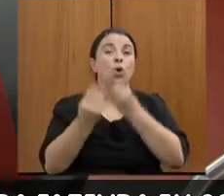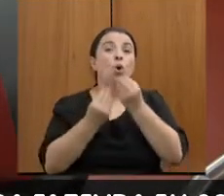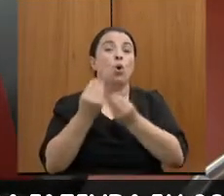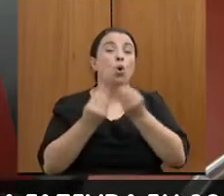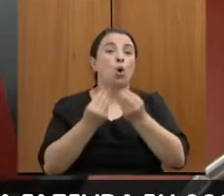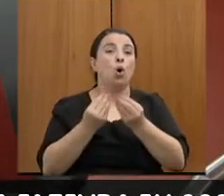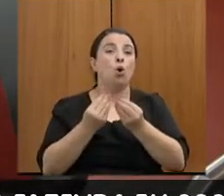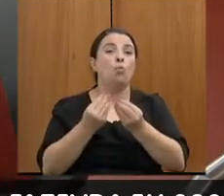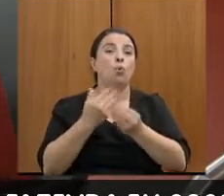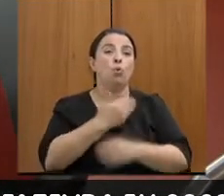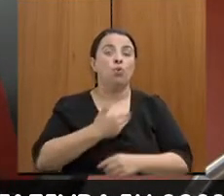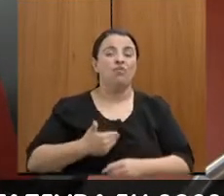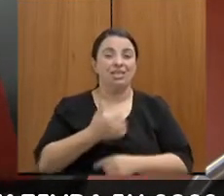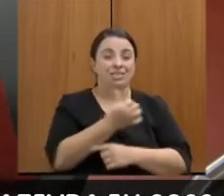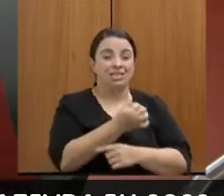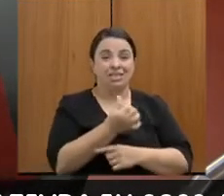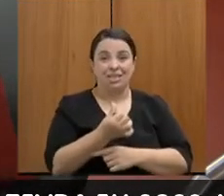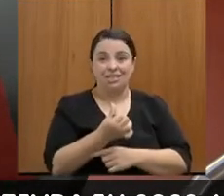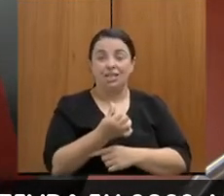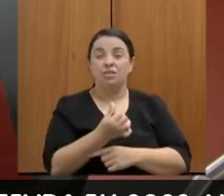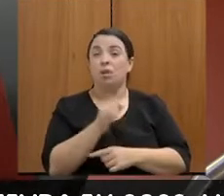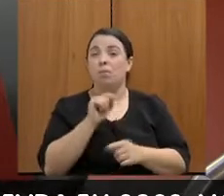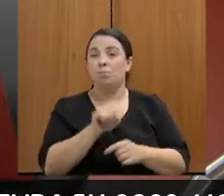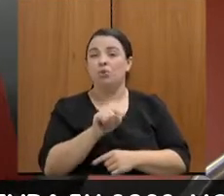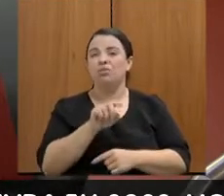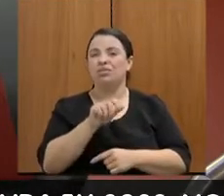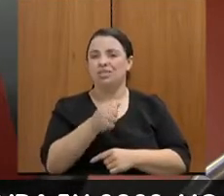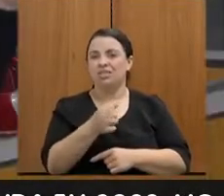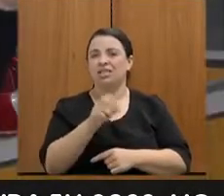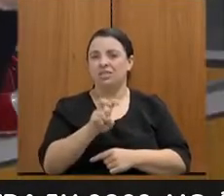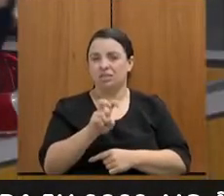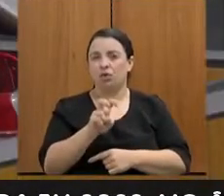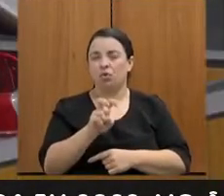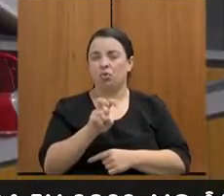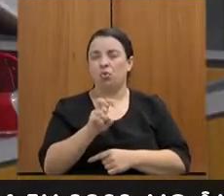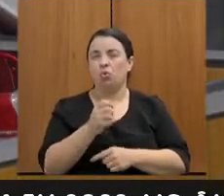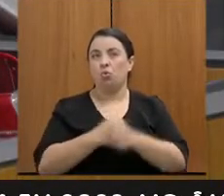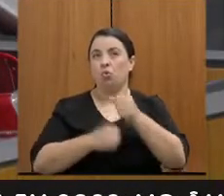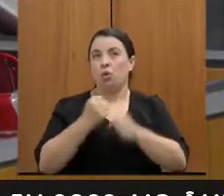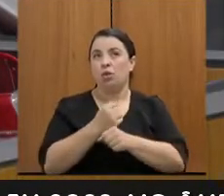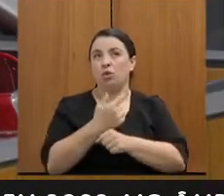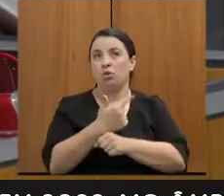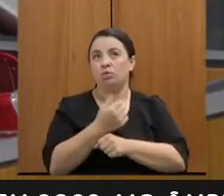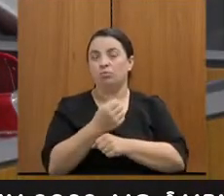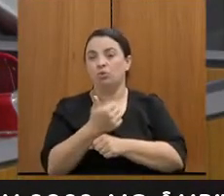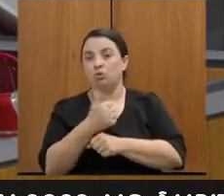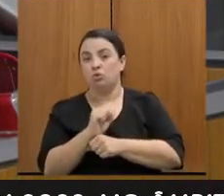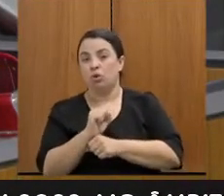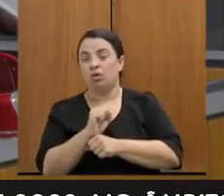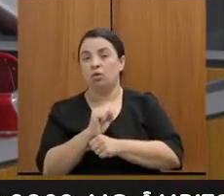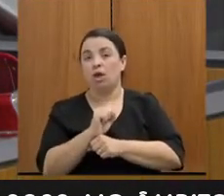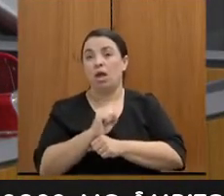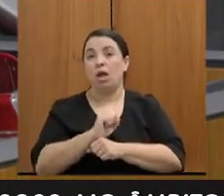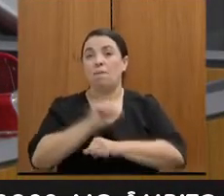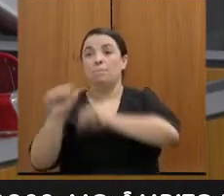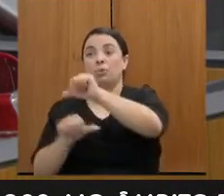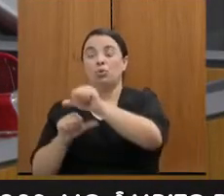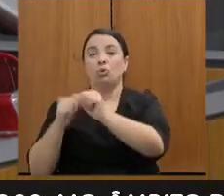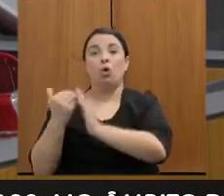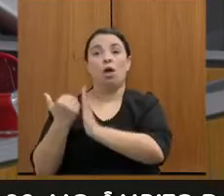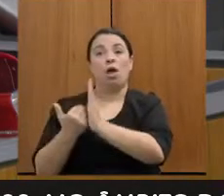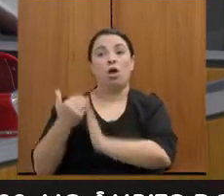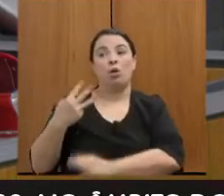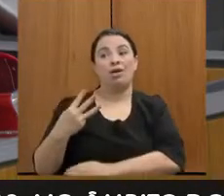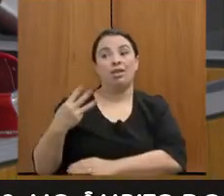,65% em 2018, com gasto de pessoal, e foi para 47,96%.